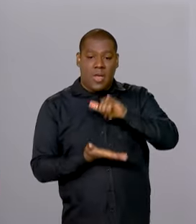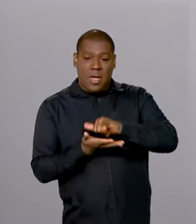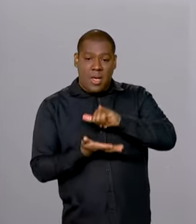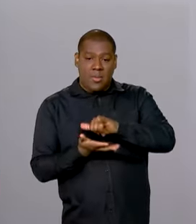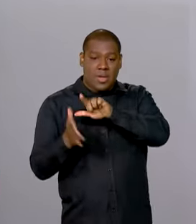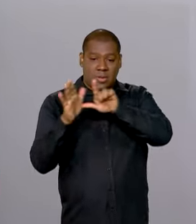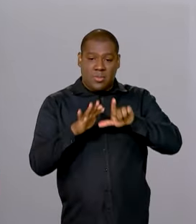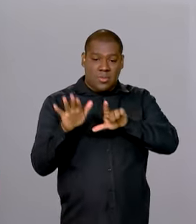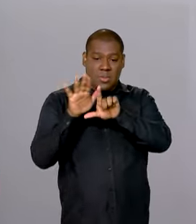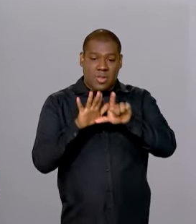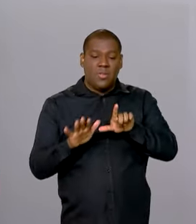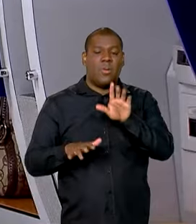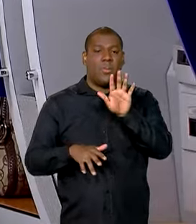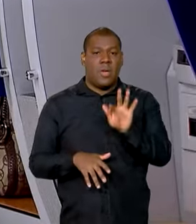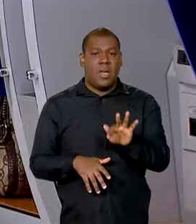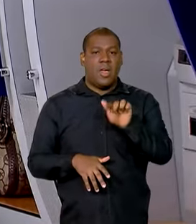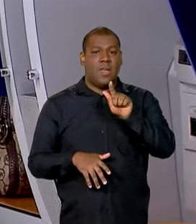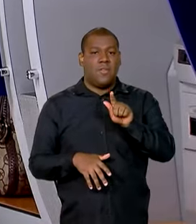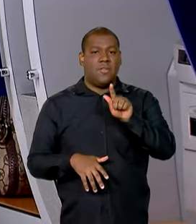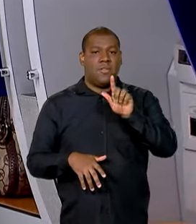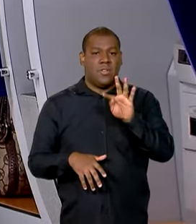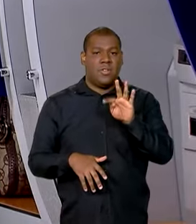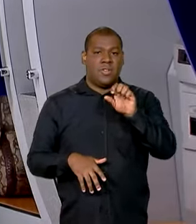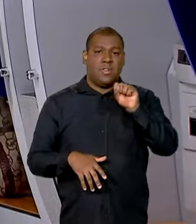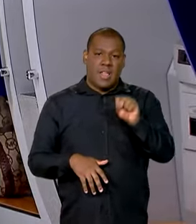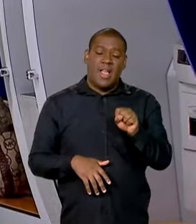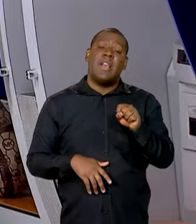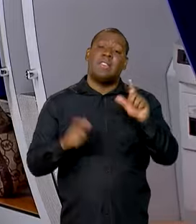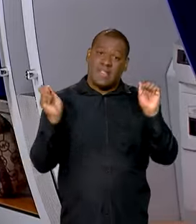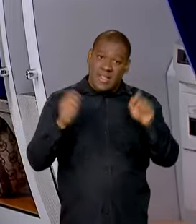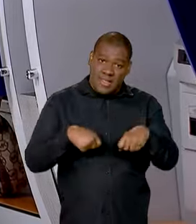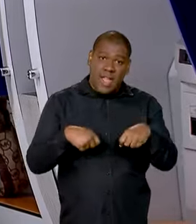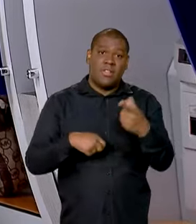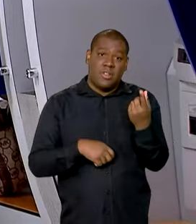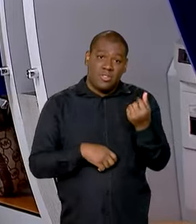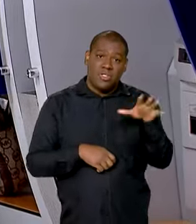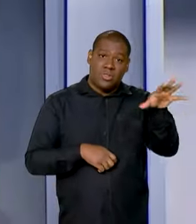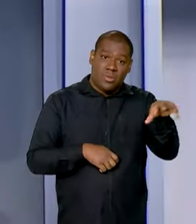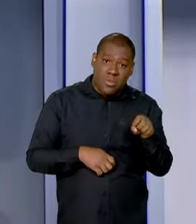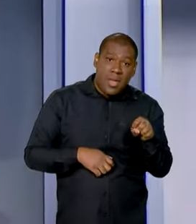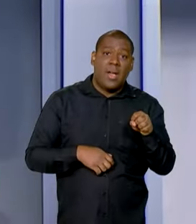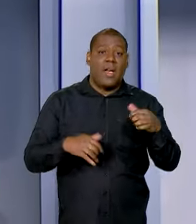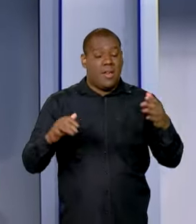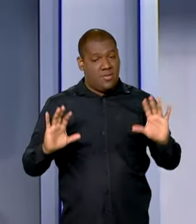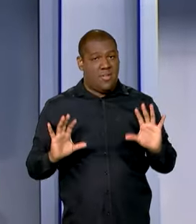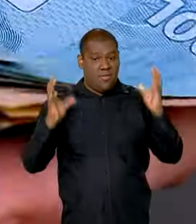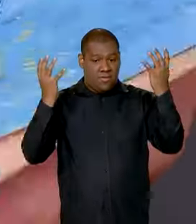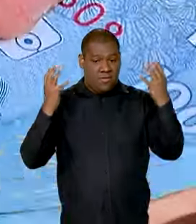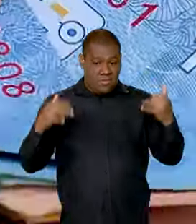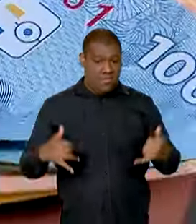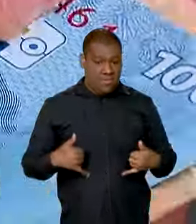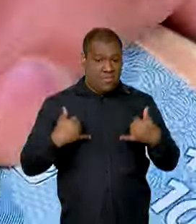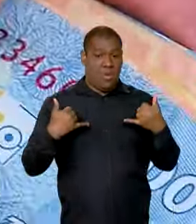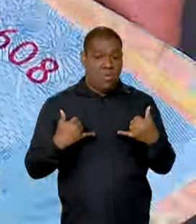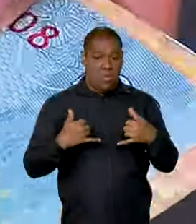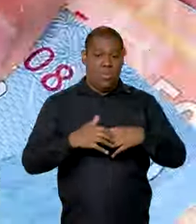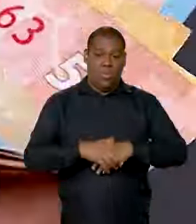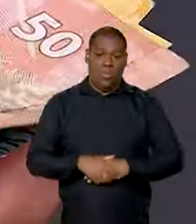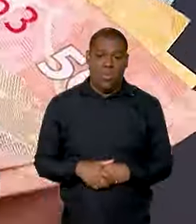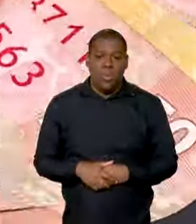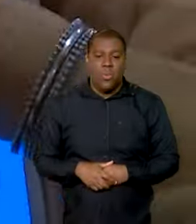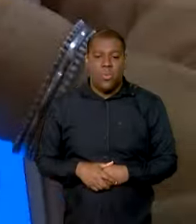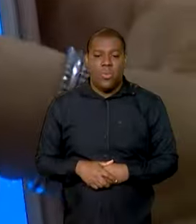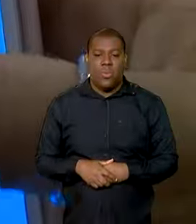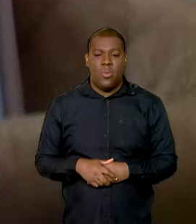é possível optar pelo saque aniversário ou programar a transferência deste dinheiro, sem custo, para qualquer